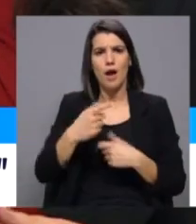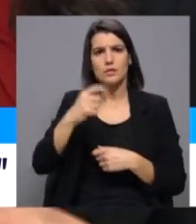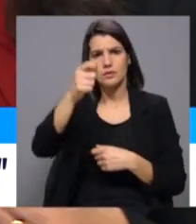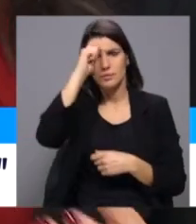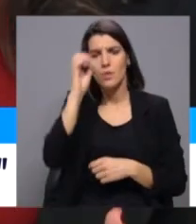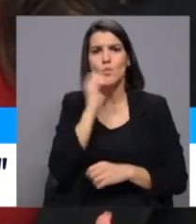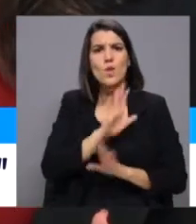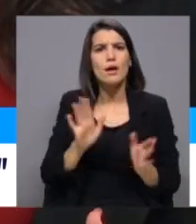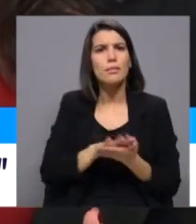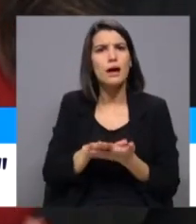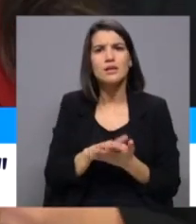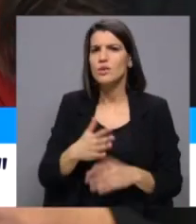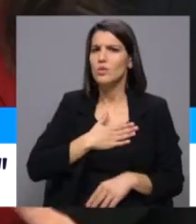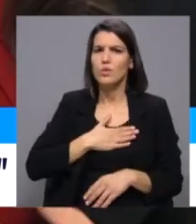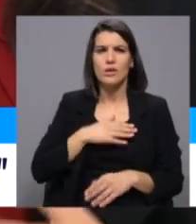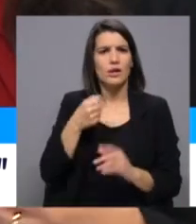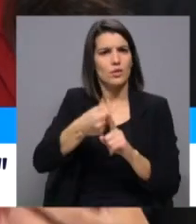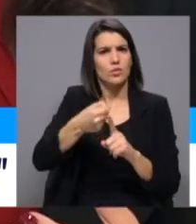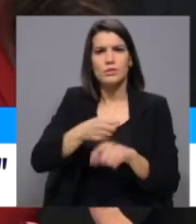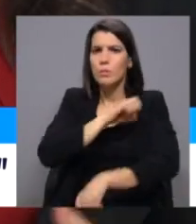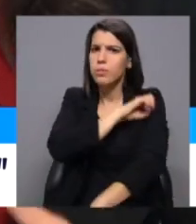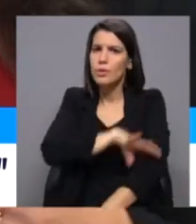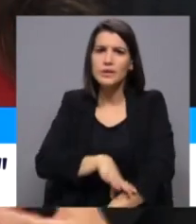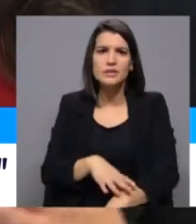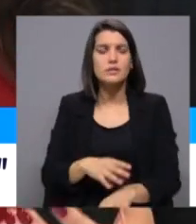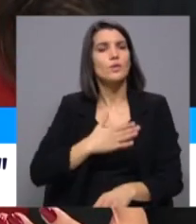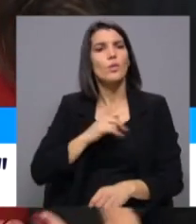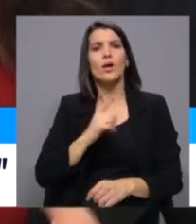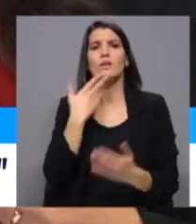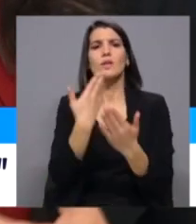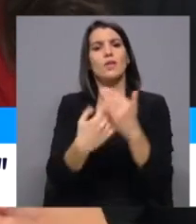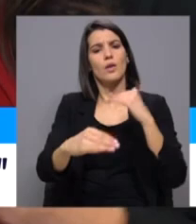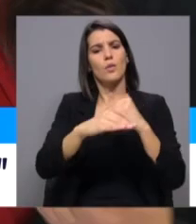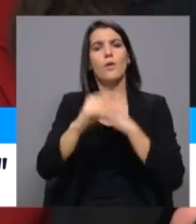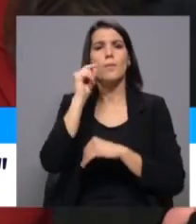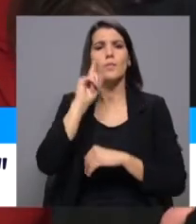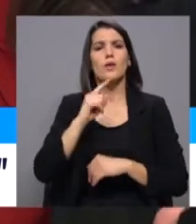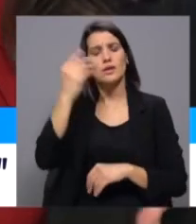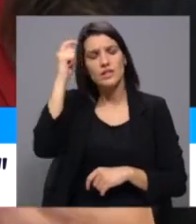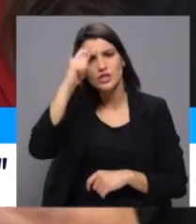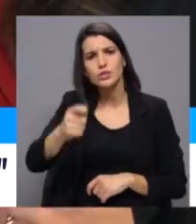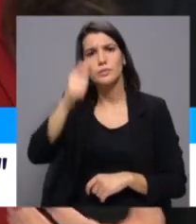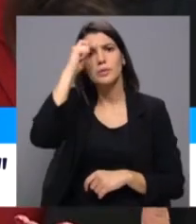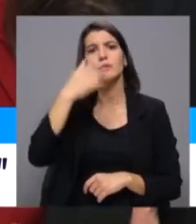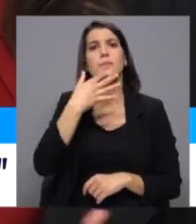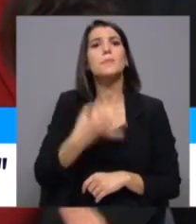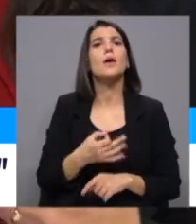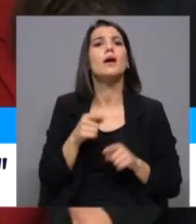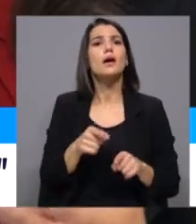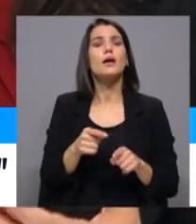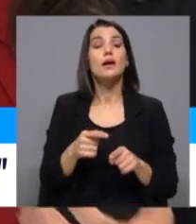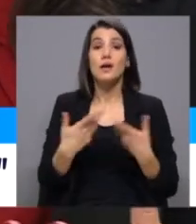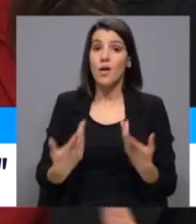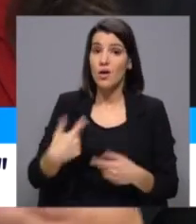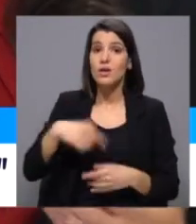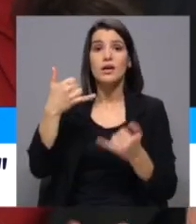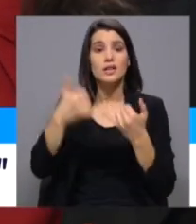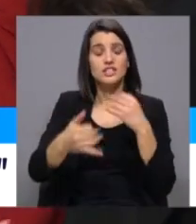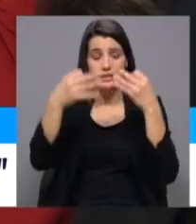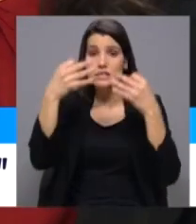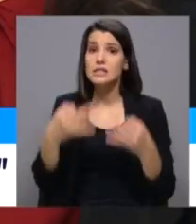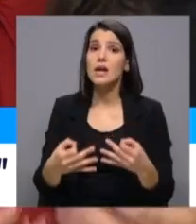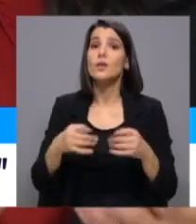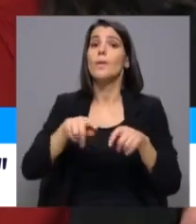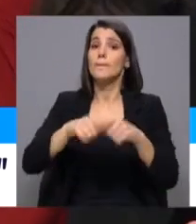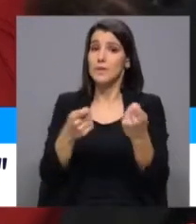não querem combater a pobreza, que não querem, de facto, garantir que a igualdade de género é plenamente respeitada. E nós, neste momento, corremos o sério risco de ter estas